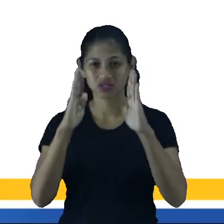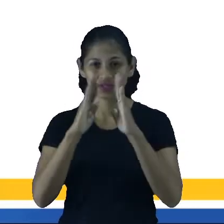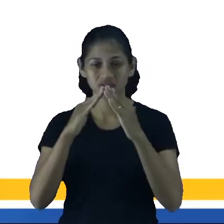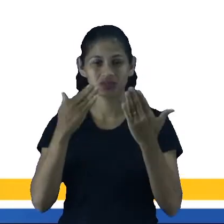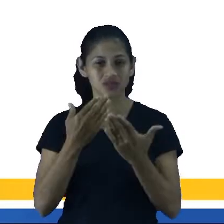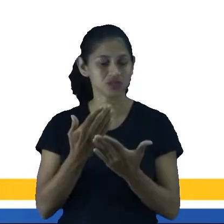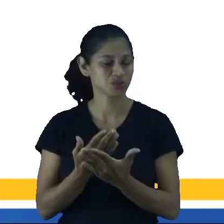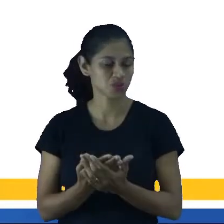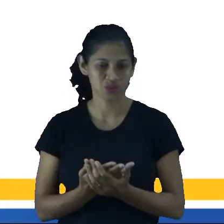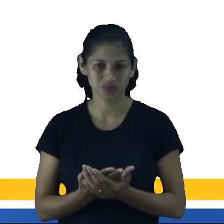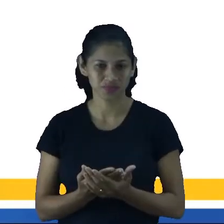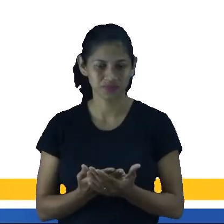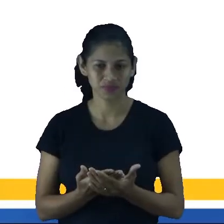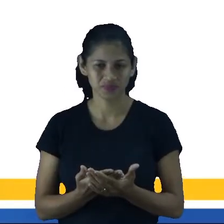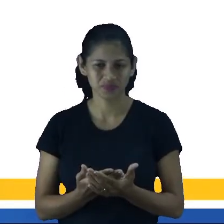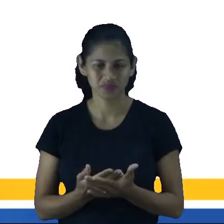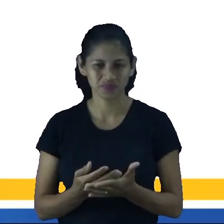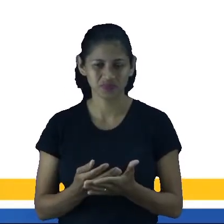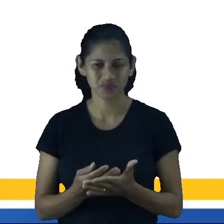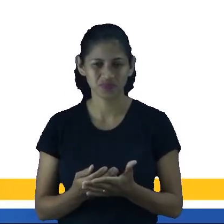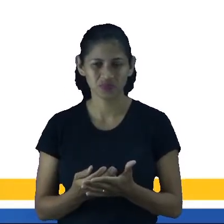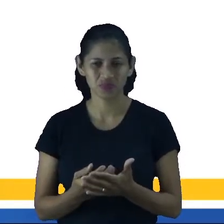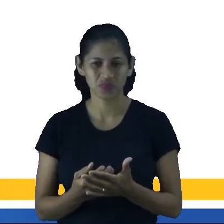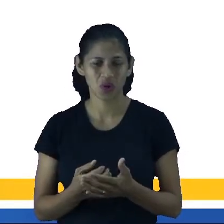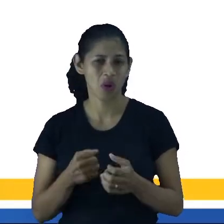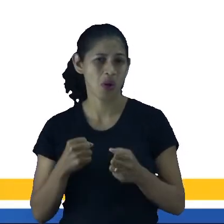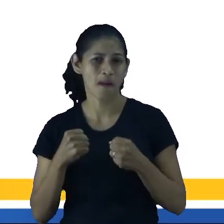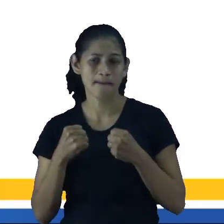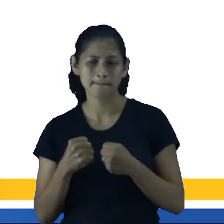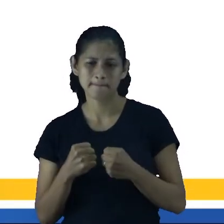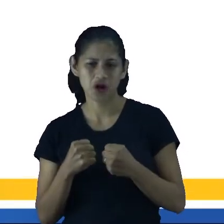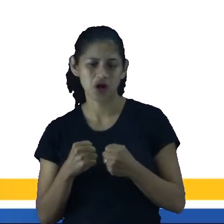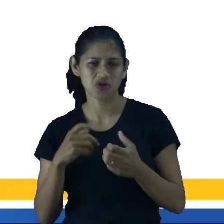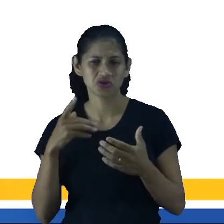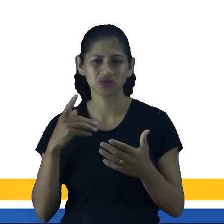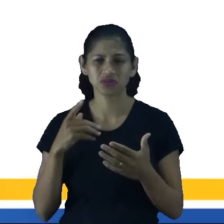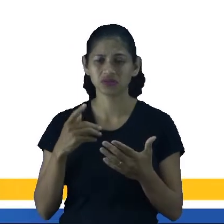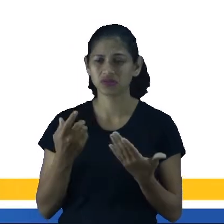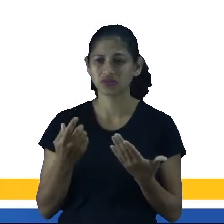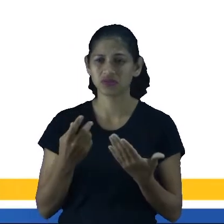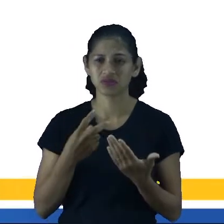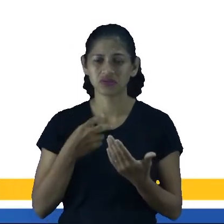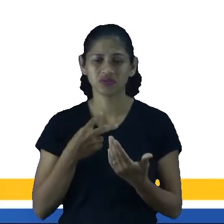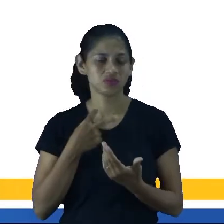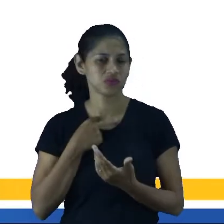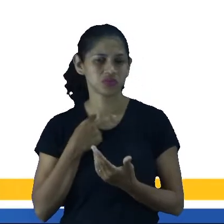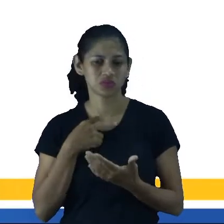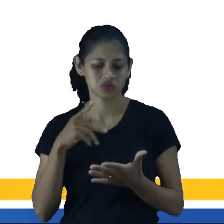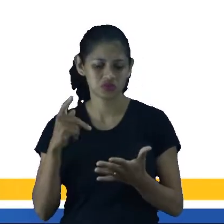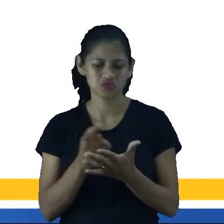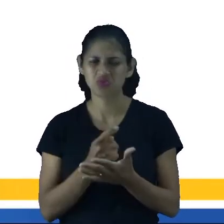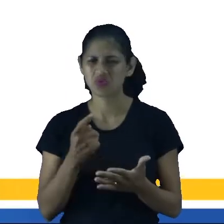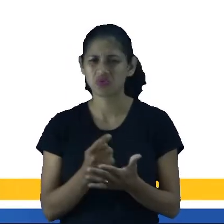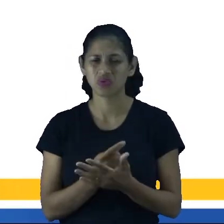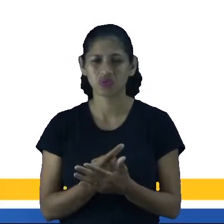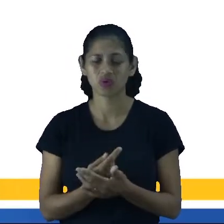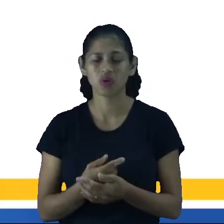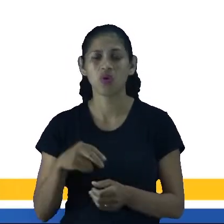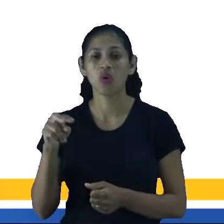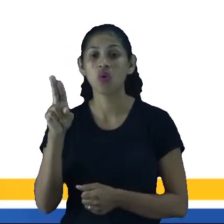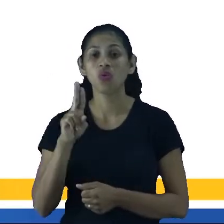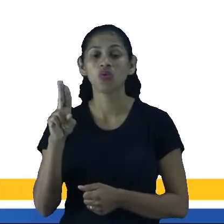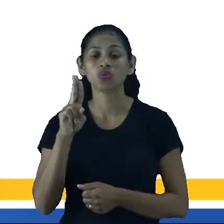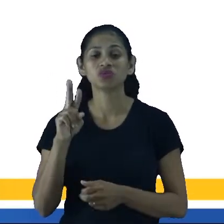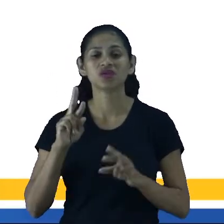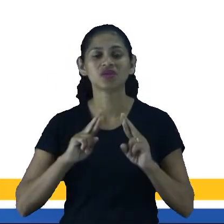né? Para mim não dizer que é uma escrita errada, né? Como o pessoal taxa, não sabe escrever ou escreve errado. A gente diz que o uso é diferente,